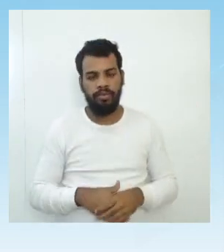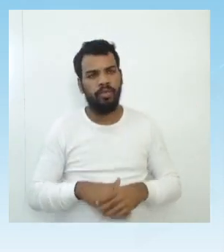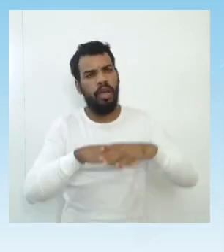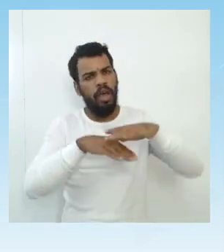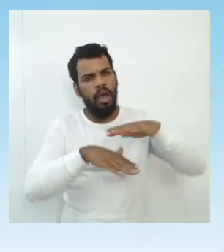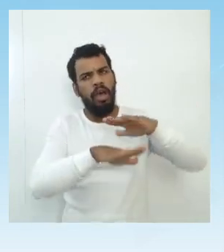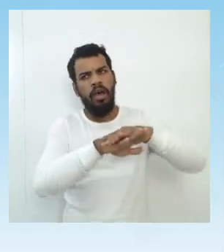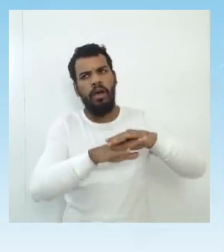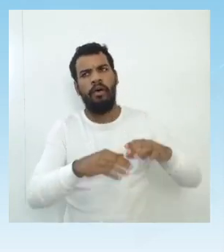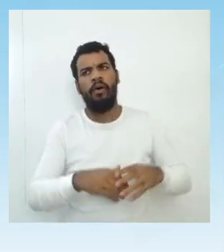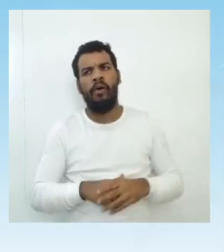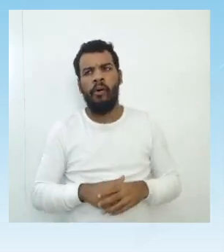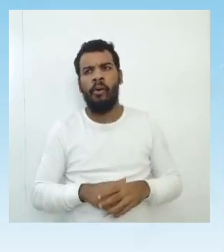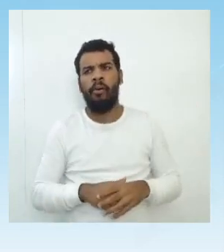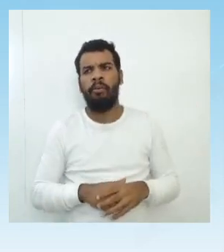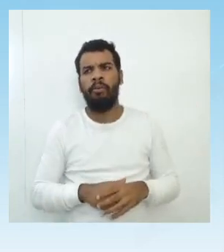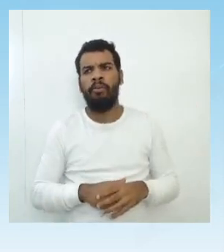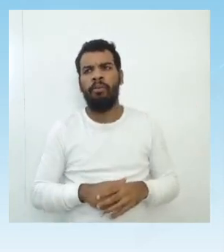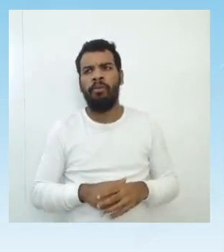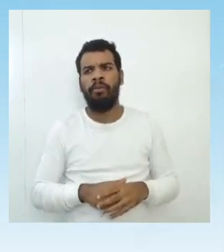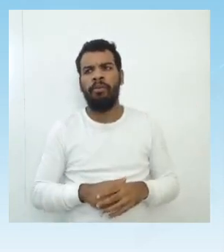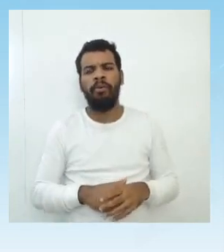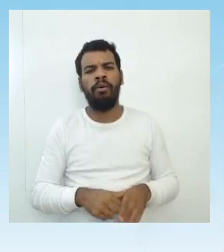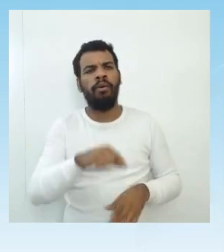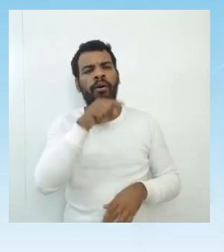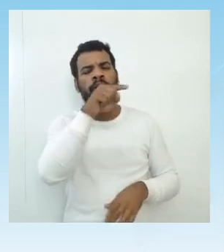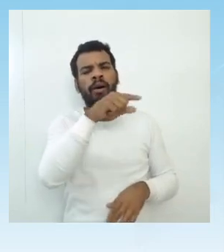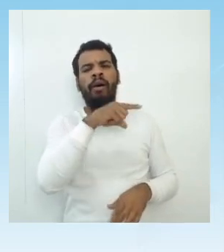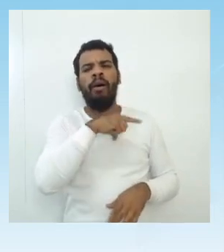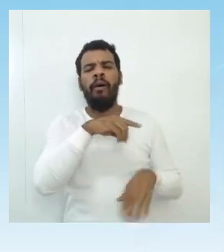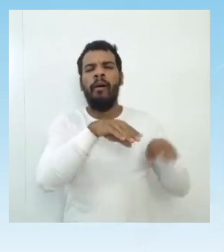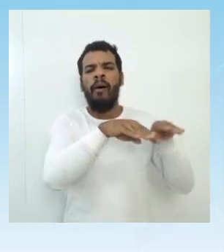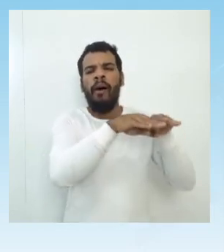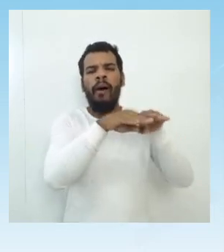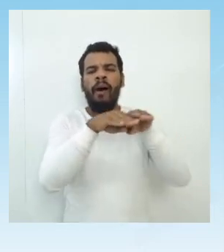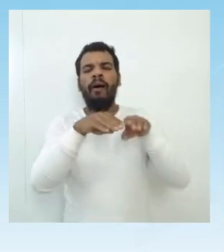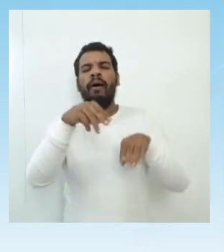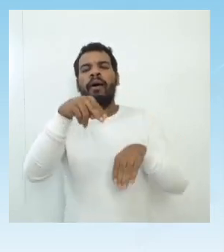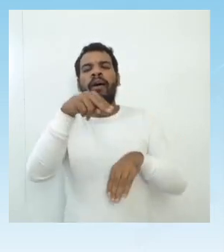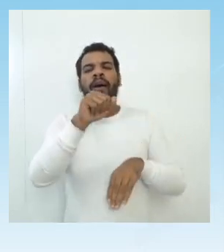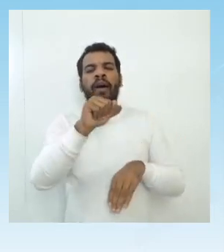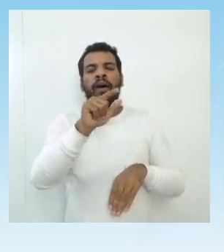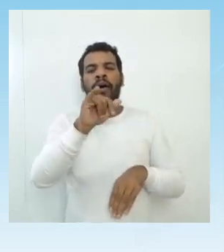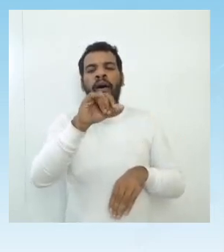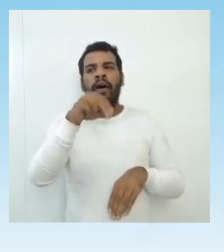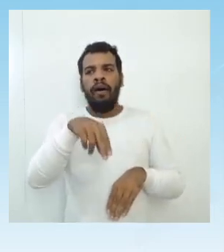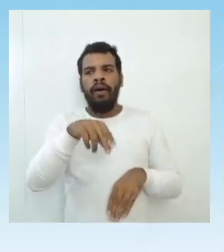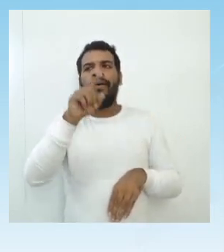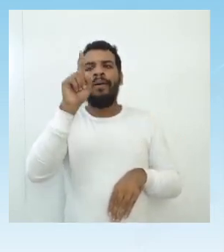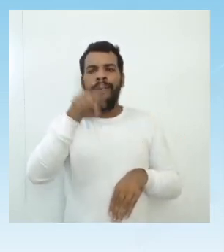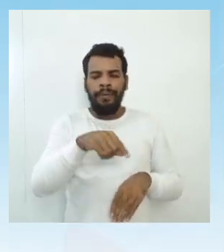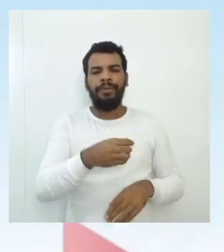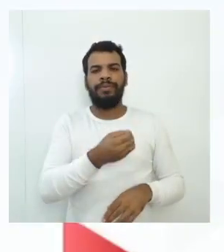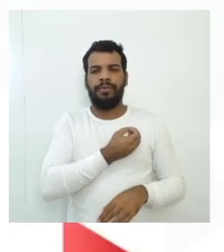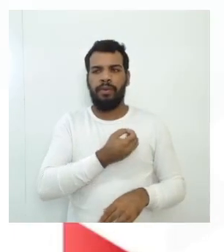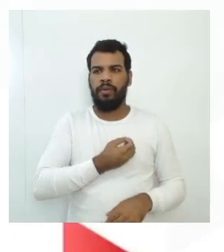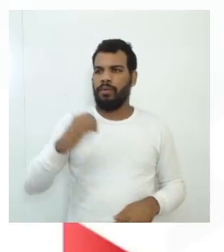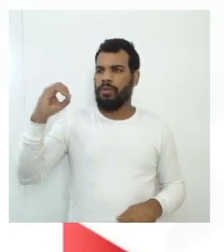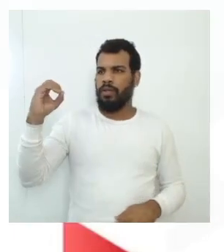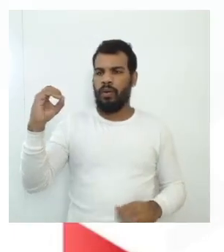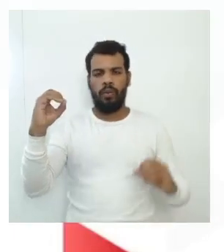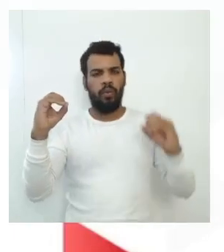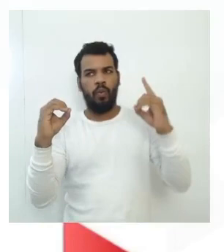ali, ó, utilizar o chamado padrão binário, que é expresso pelos números 0 e 1.